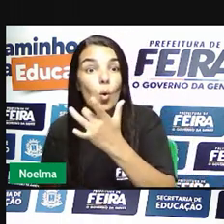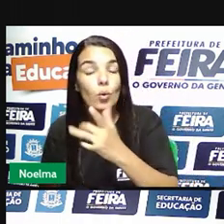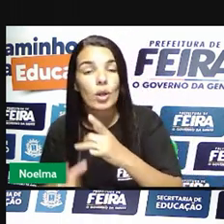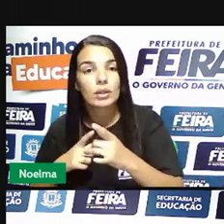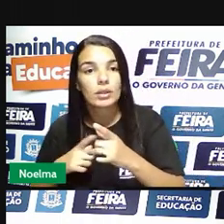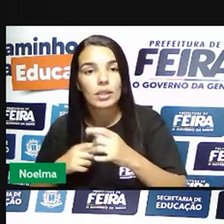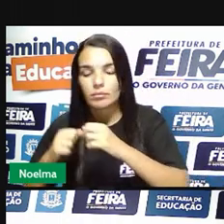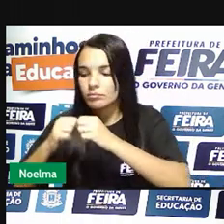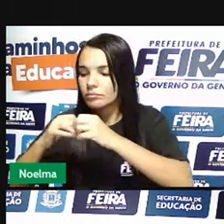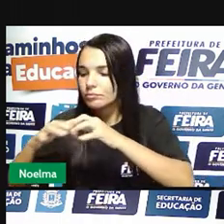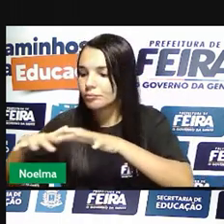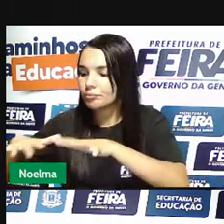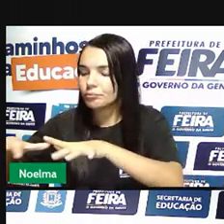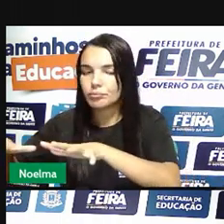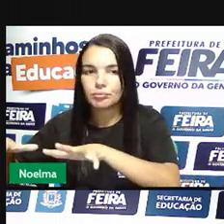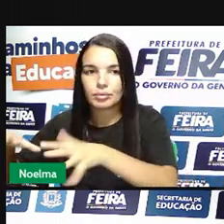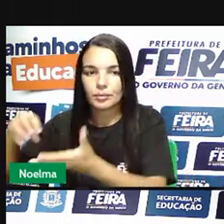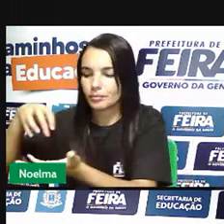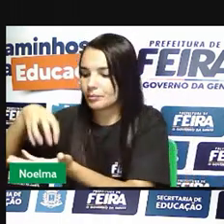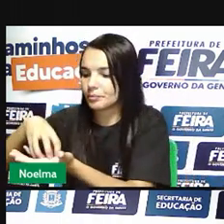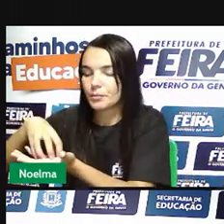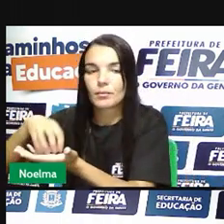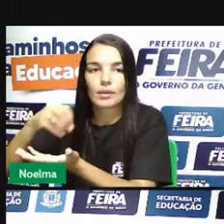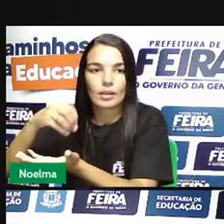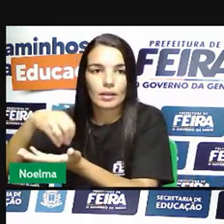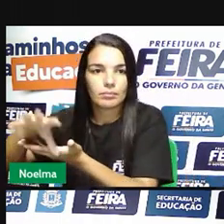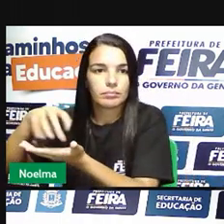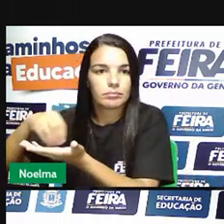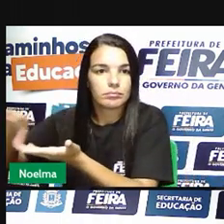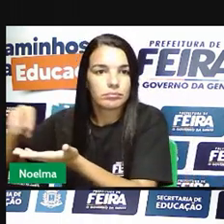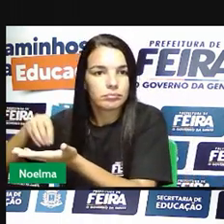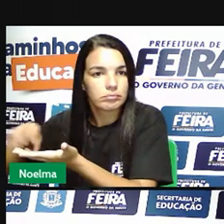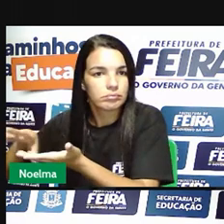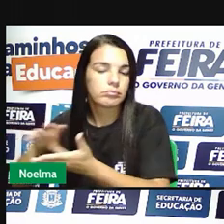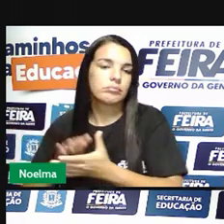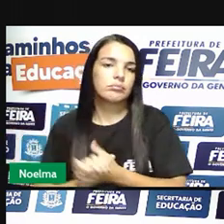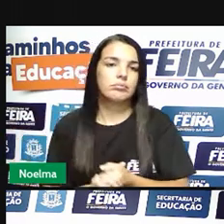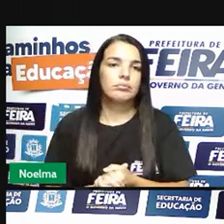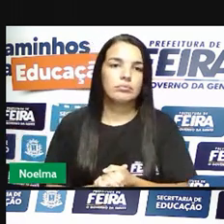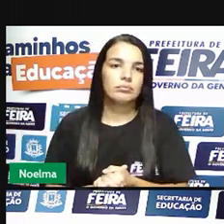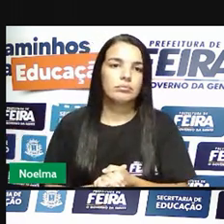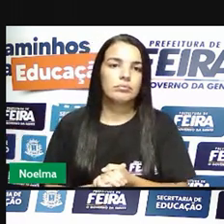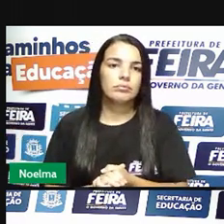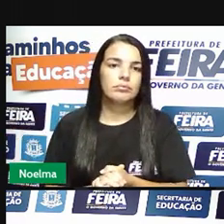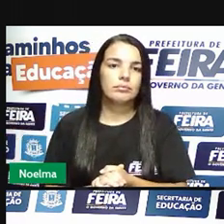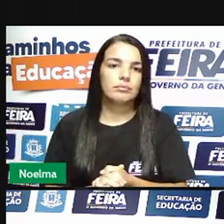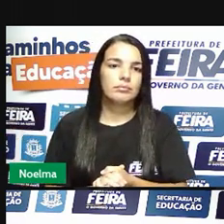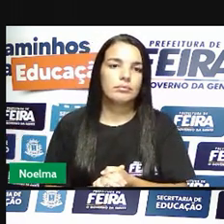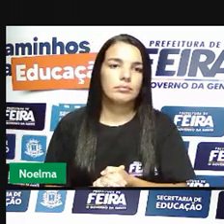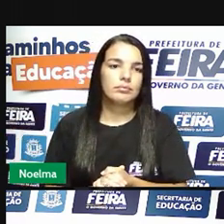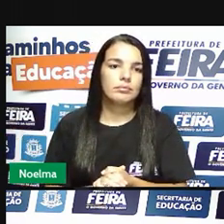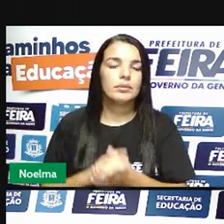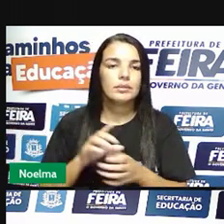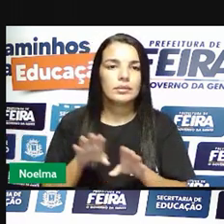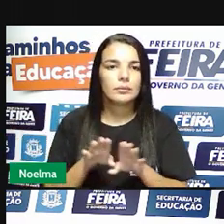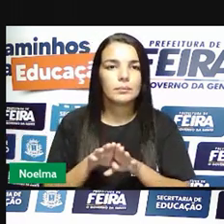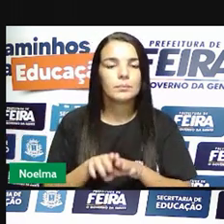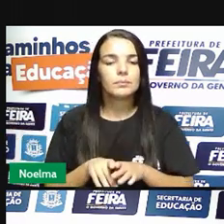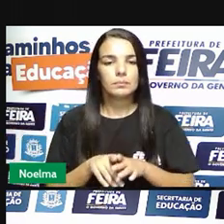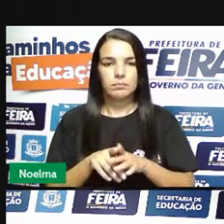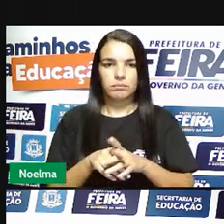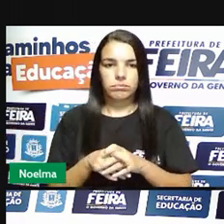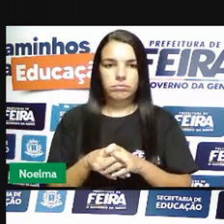renda, se comparado ao período do ciclo do açúcar, né? Da produção do açúcar. Que é o ciclo da cana de açúcar.